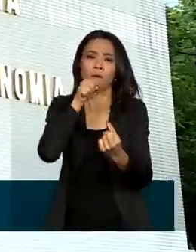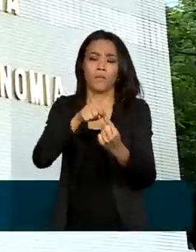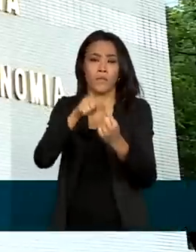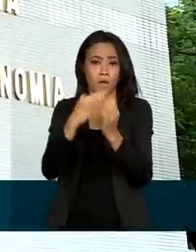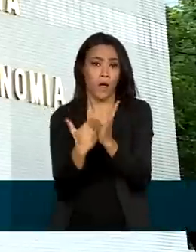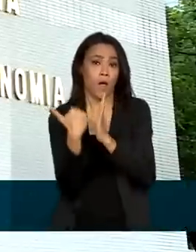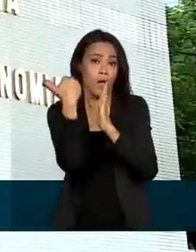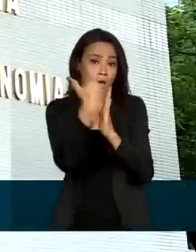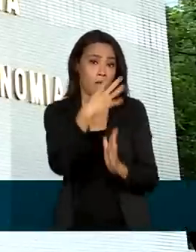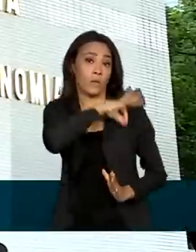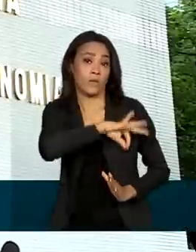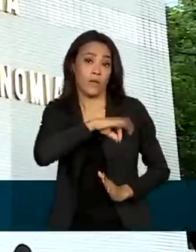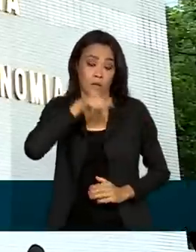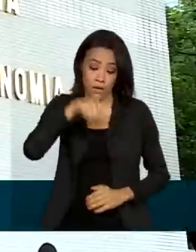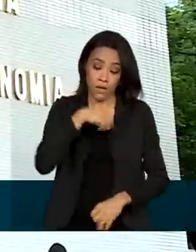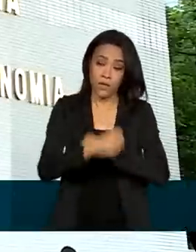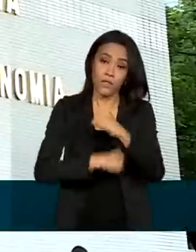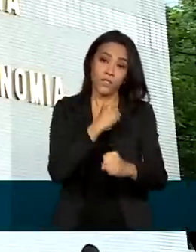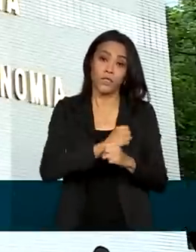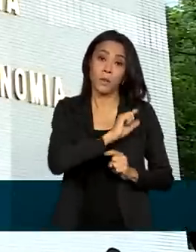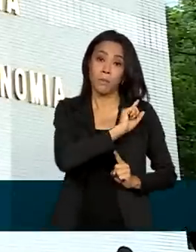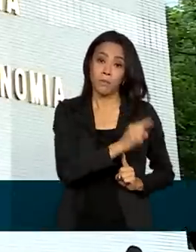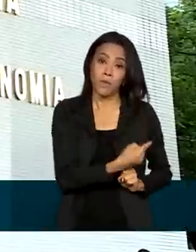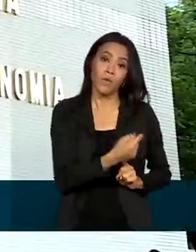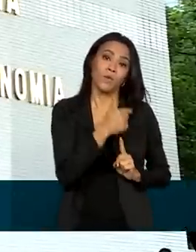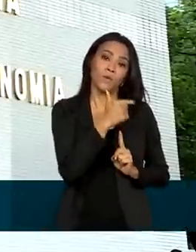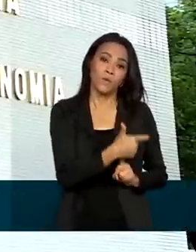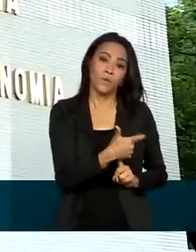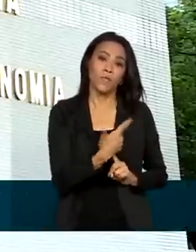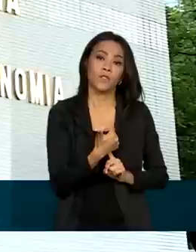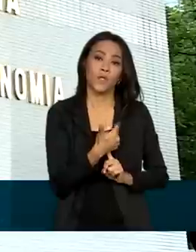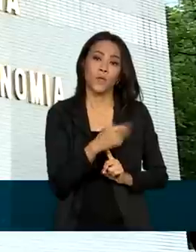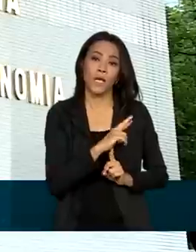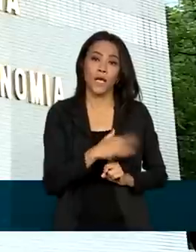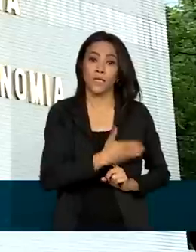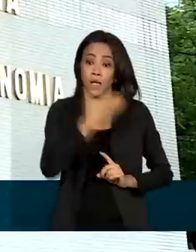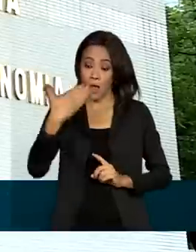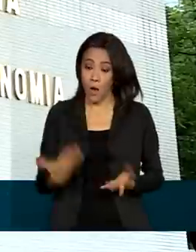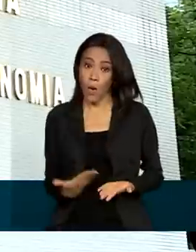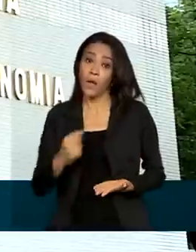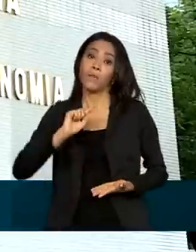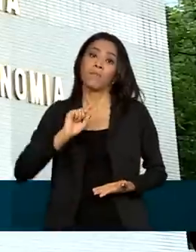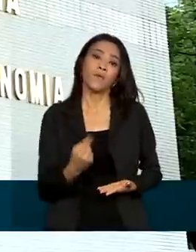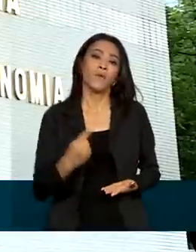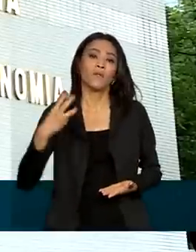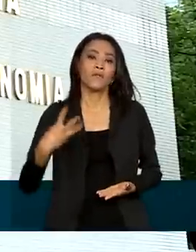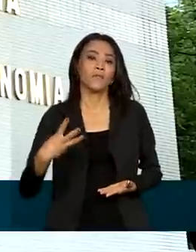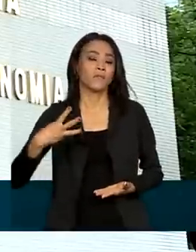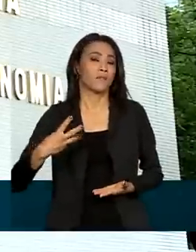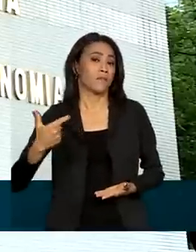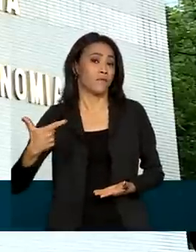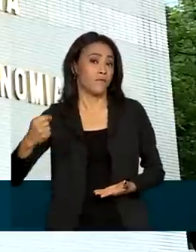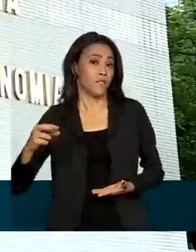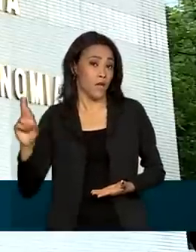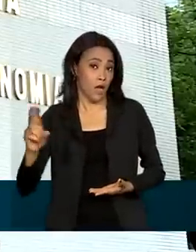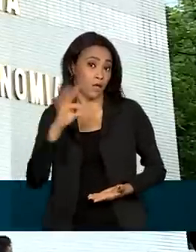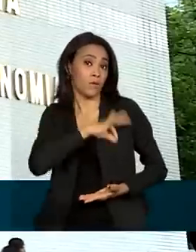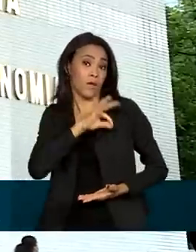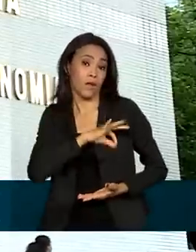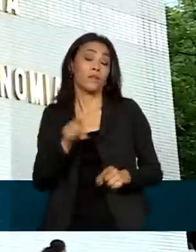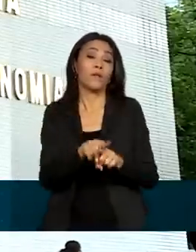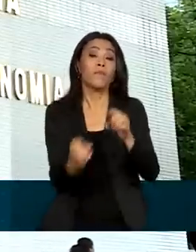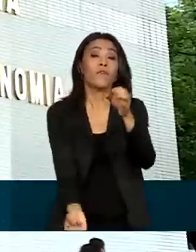do salário mínimo este ano, que passou de R$ 1.212 para R$ 1.320. Além disso, foi